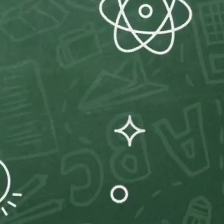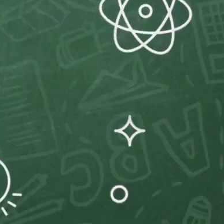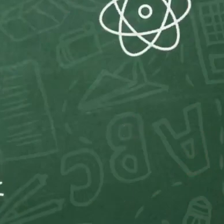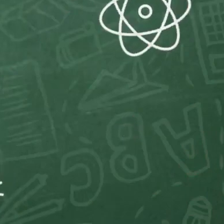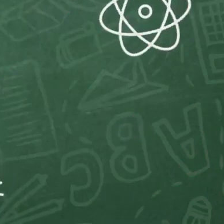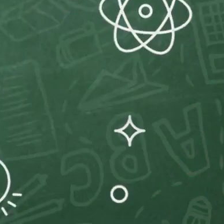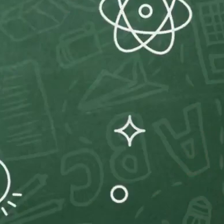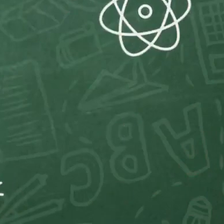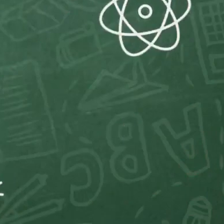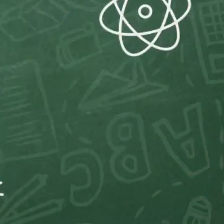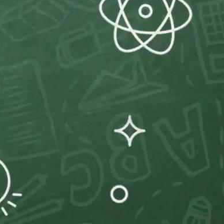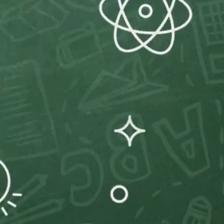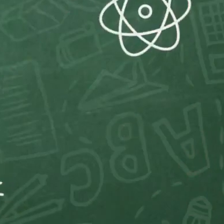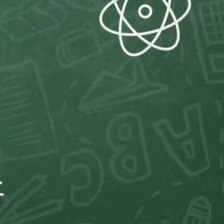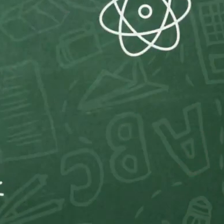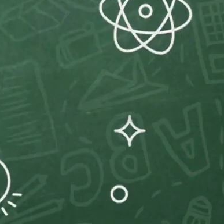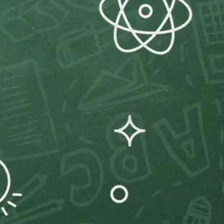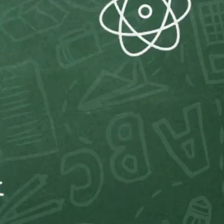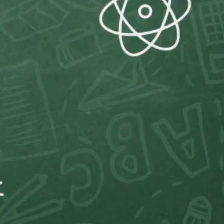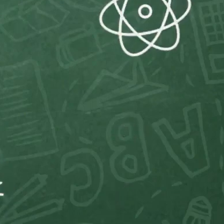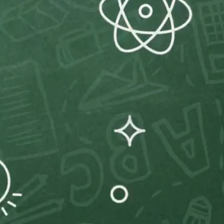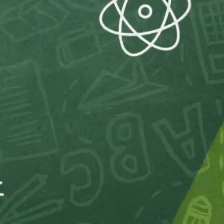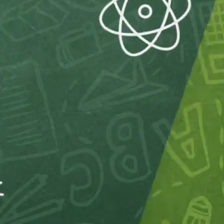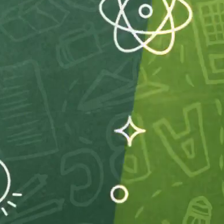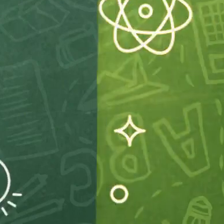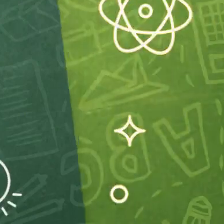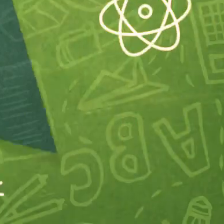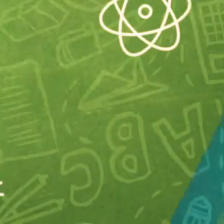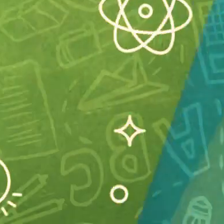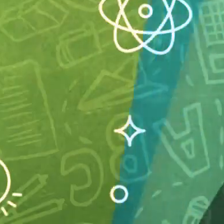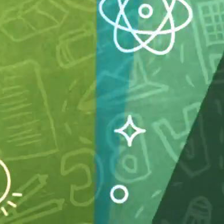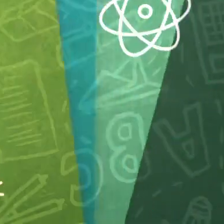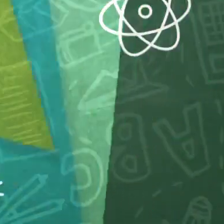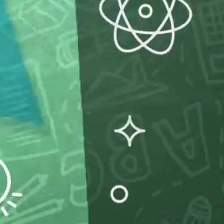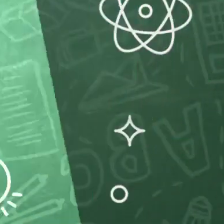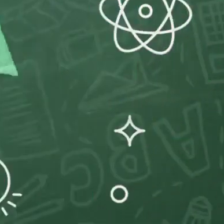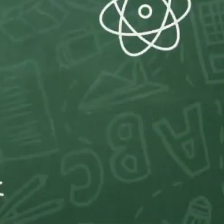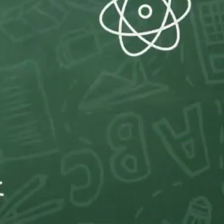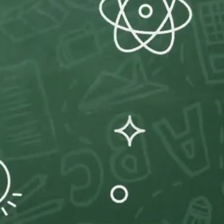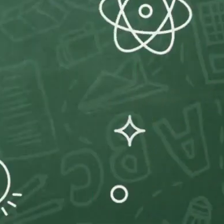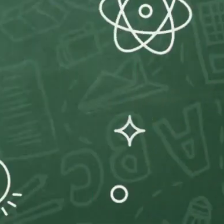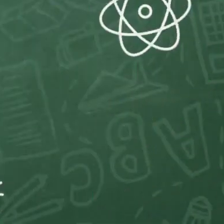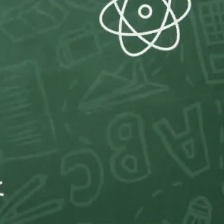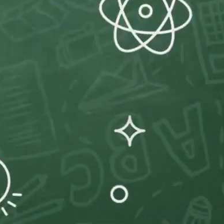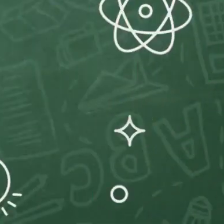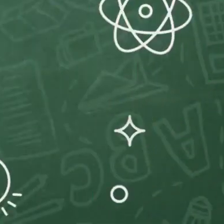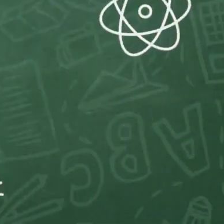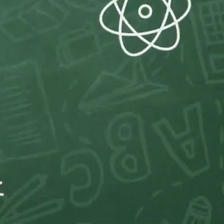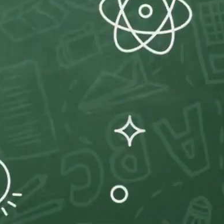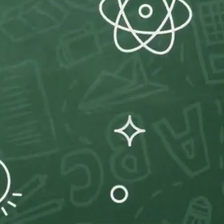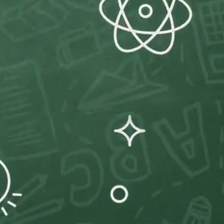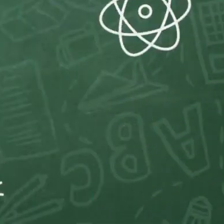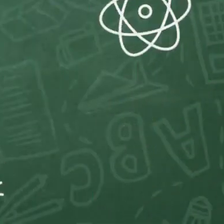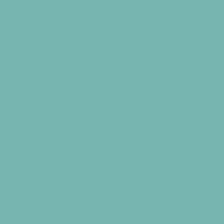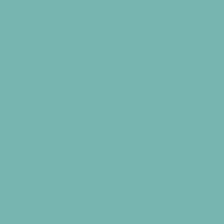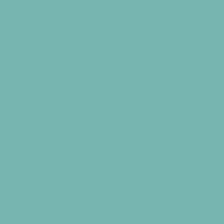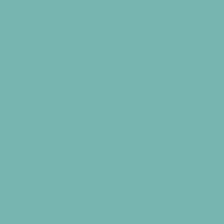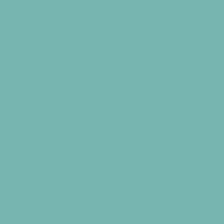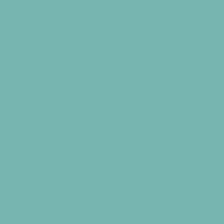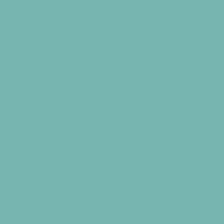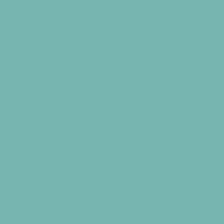está imperdível! Professor Luiz Primandade vem com tudo para te explicar o conteúdo de Ecologia. Então, bora para a aula!